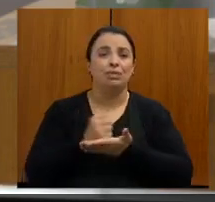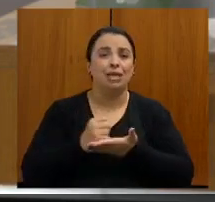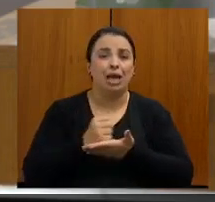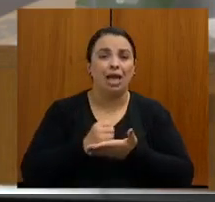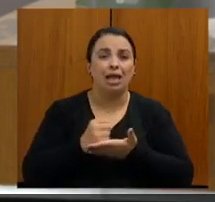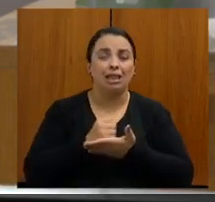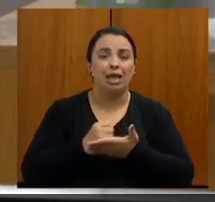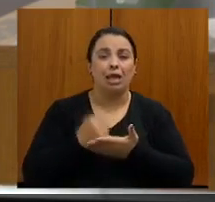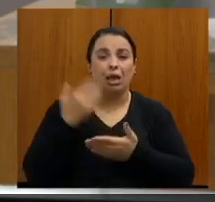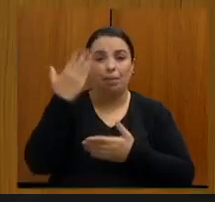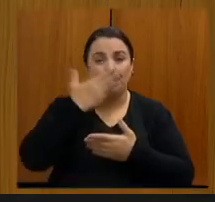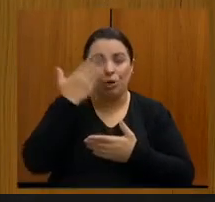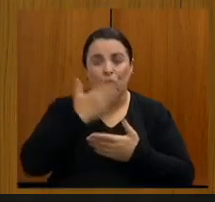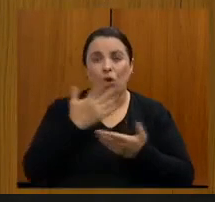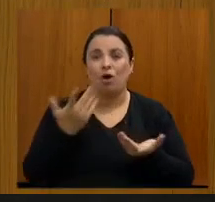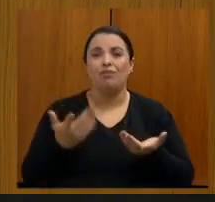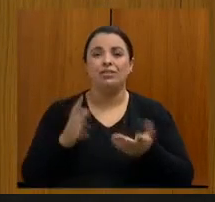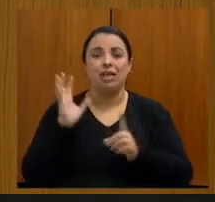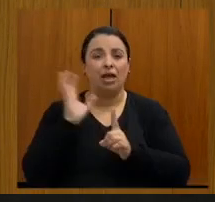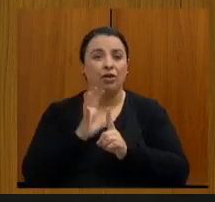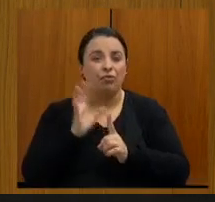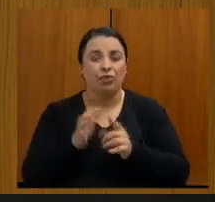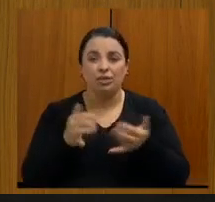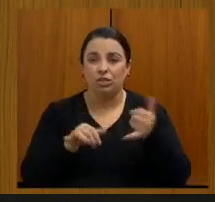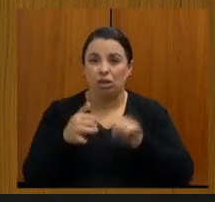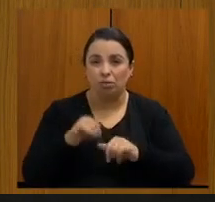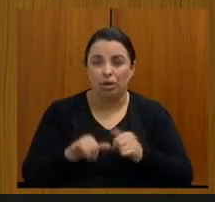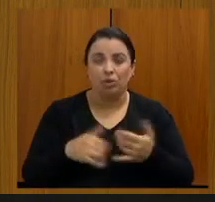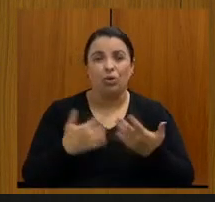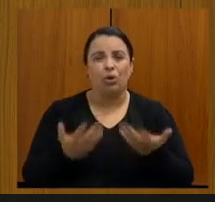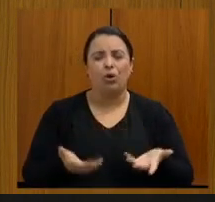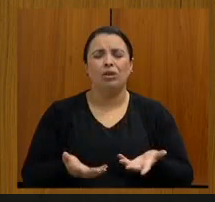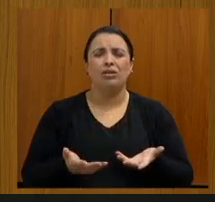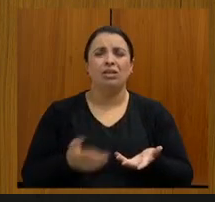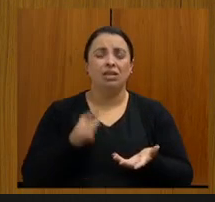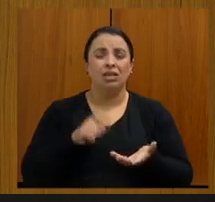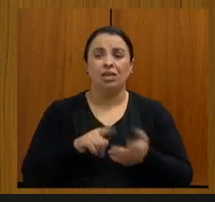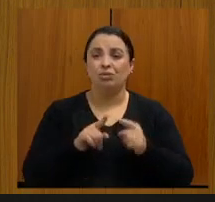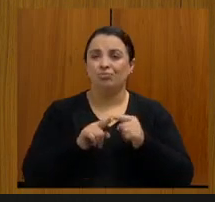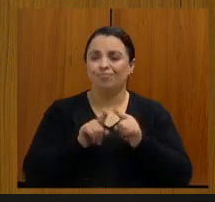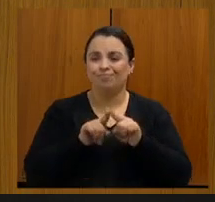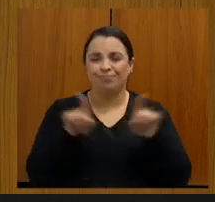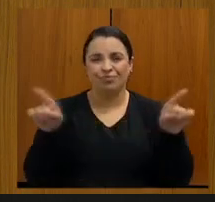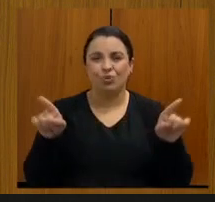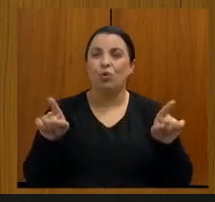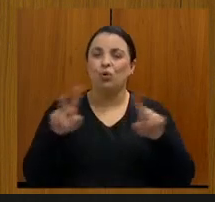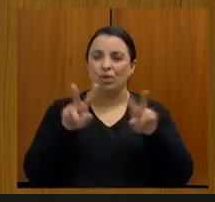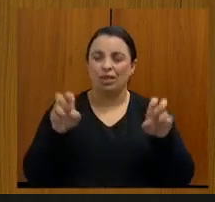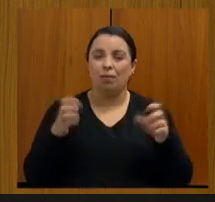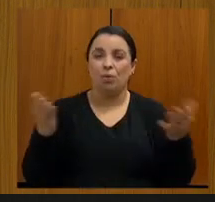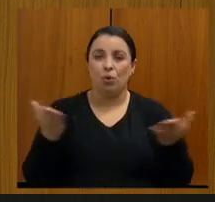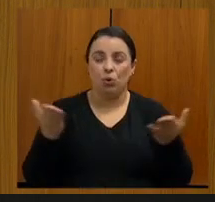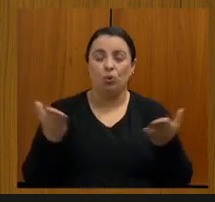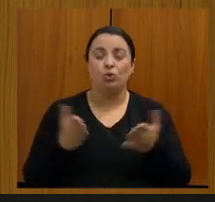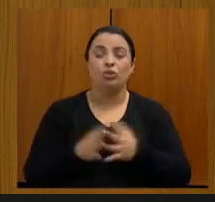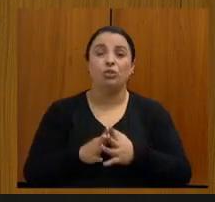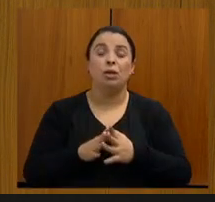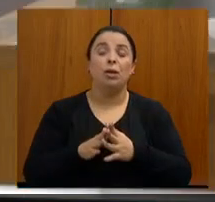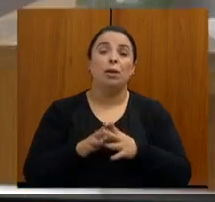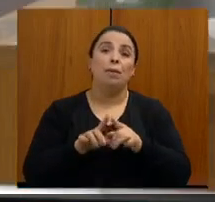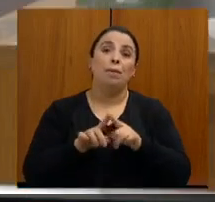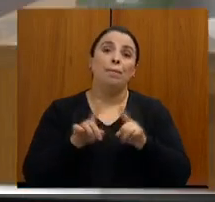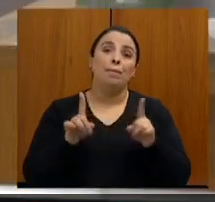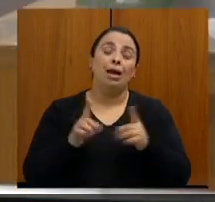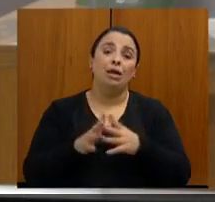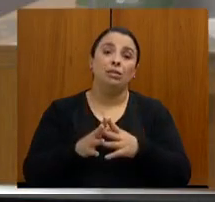laboratórios, enfim, que já, acho que já refogem aqui um pouco ao tema e que me parece,